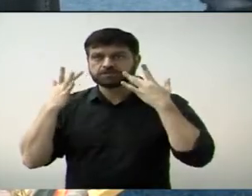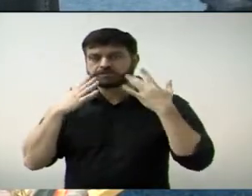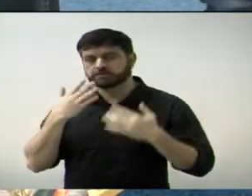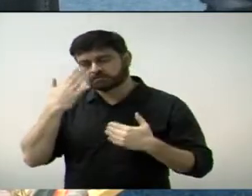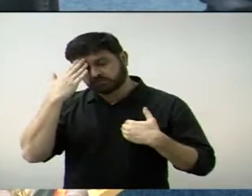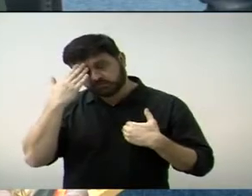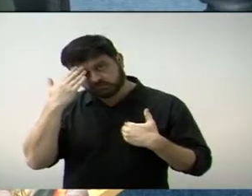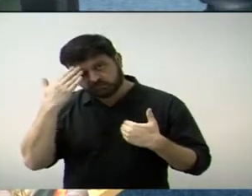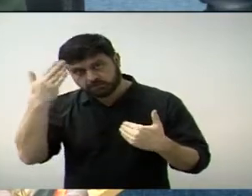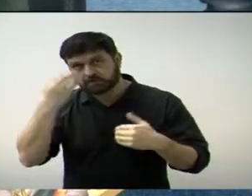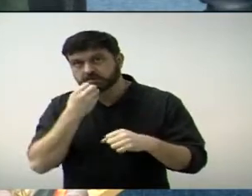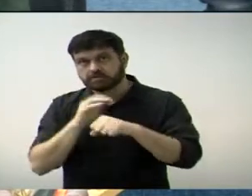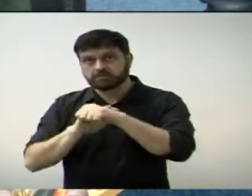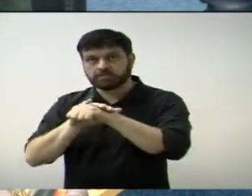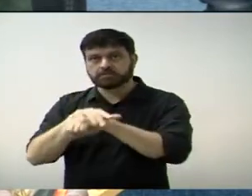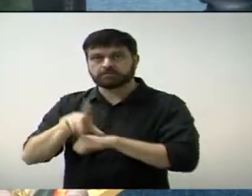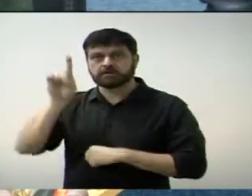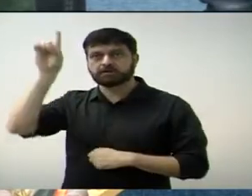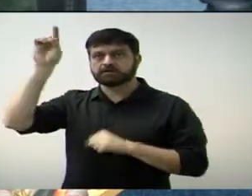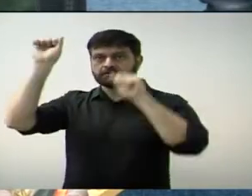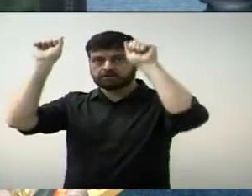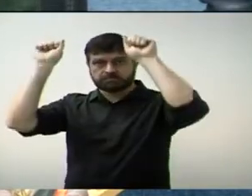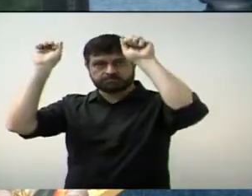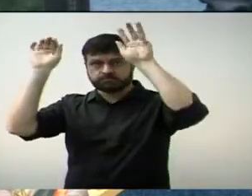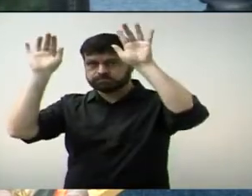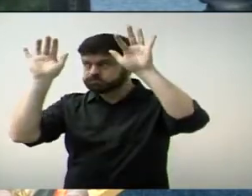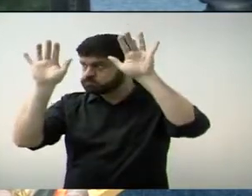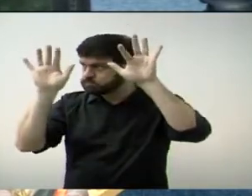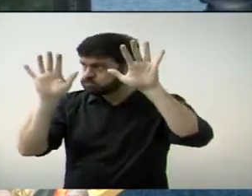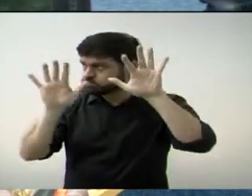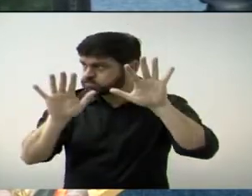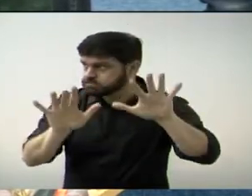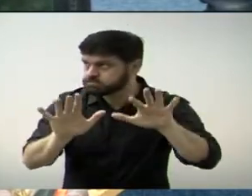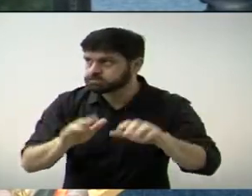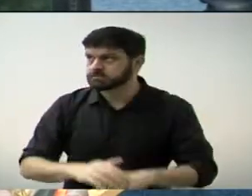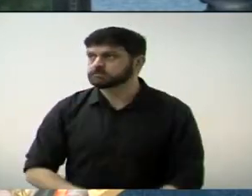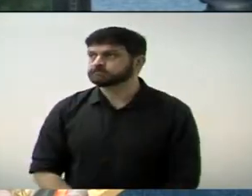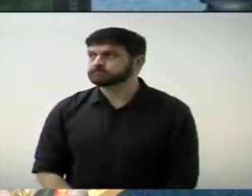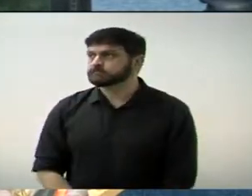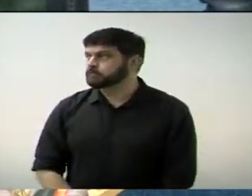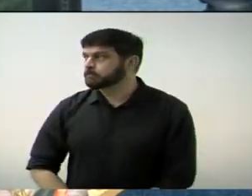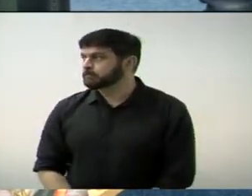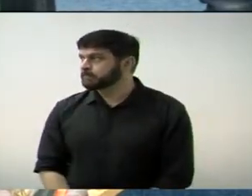Muito obrigada, uma boa noite, que Deus abençoe por vocês também terem ficado até esse horário.